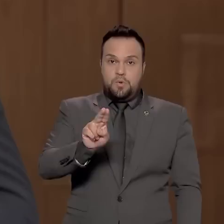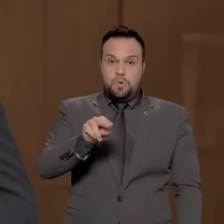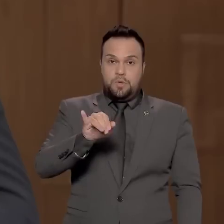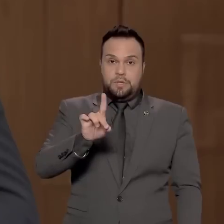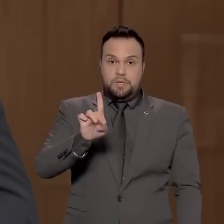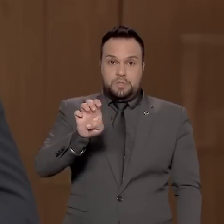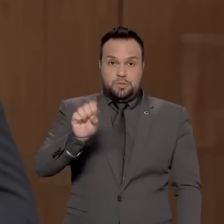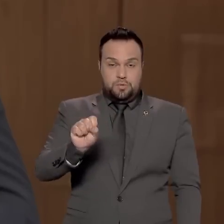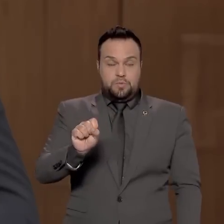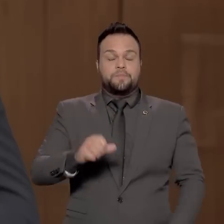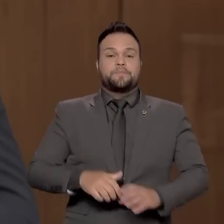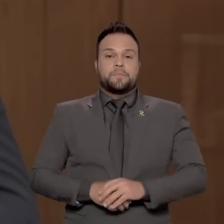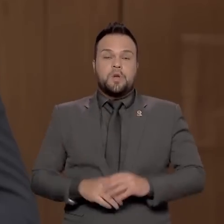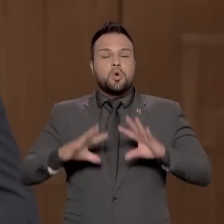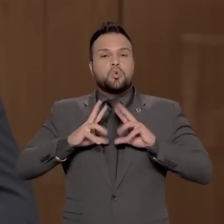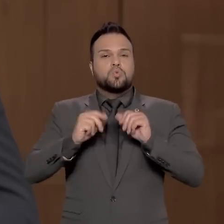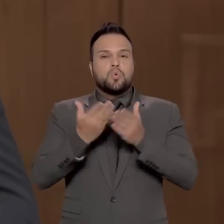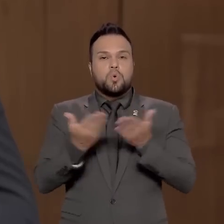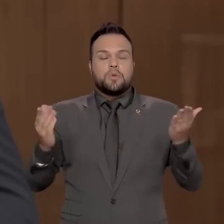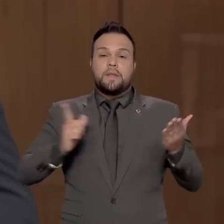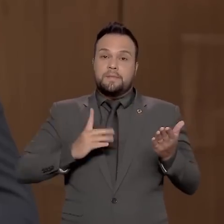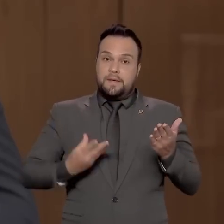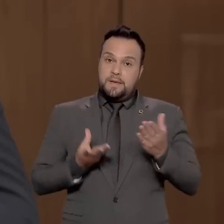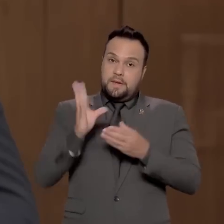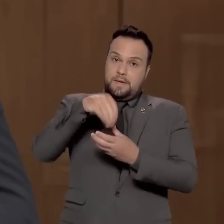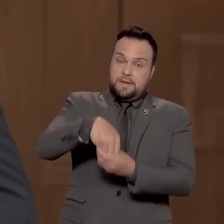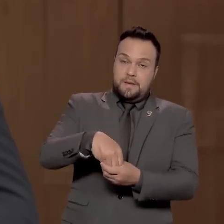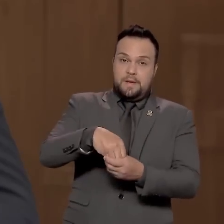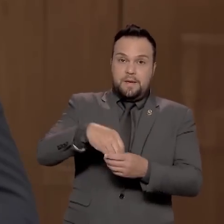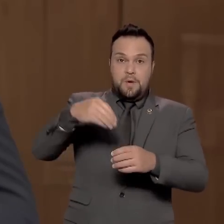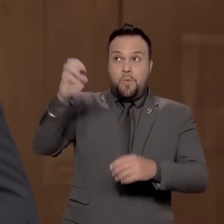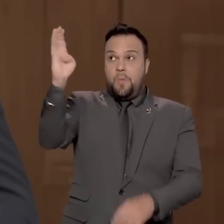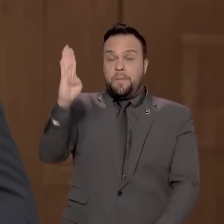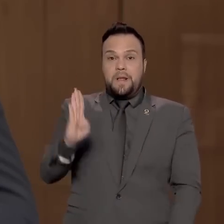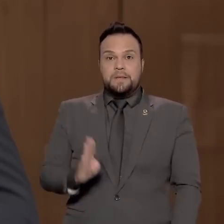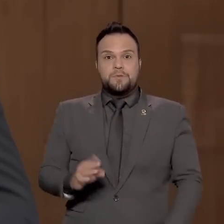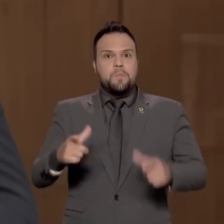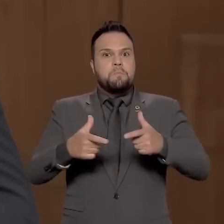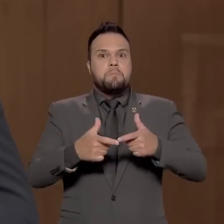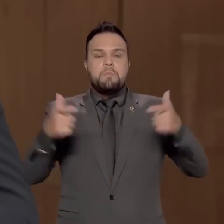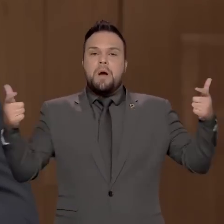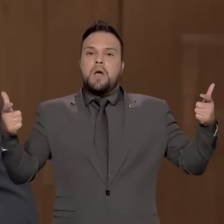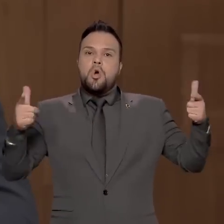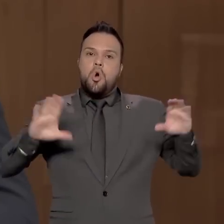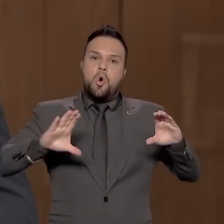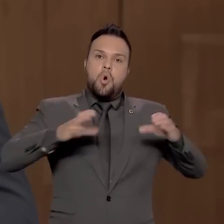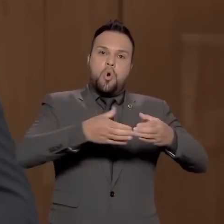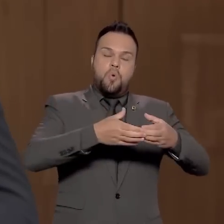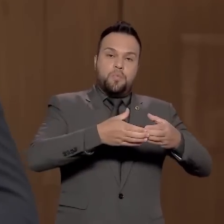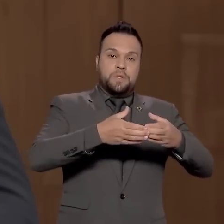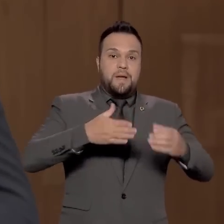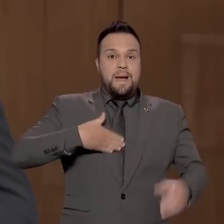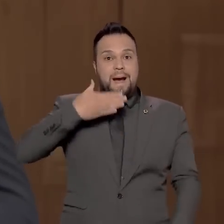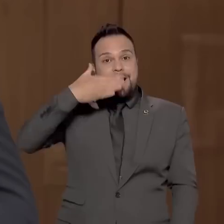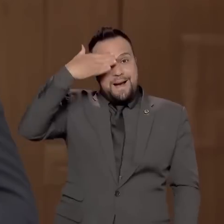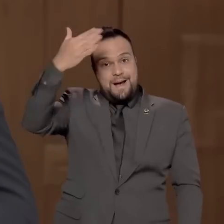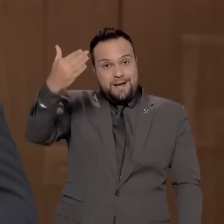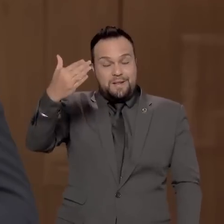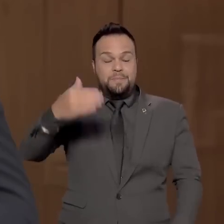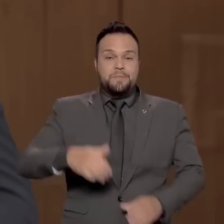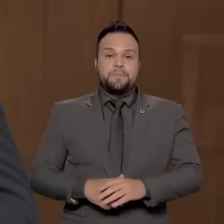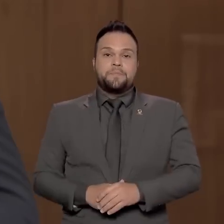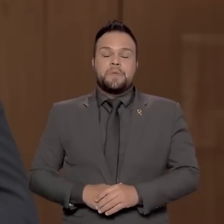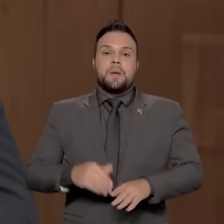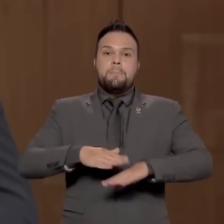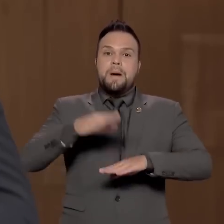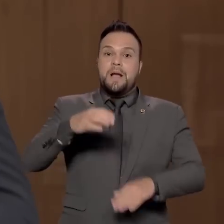Senhoras e senhores, temos em nosso país a maior comunidade de ascendência árabe fora do Oriente Médio e do Norte da